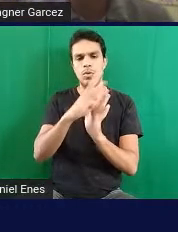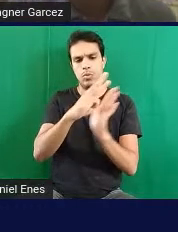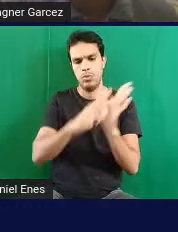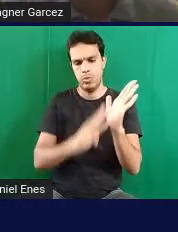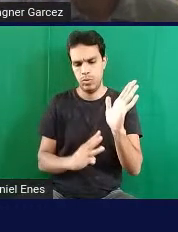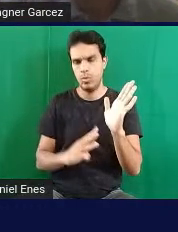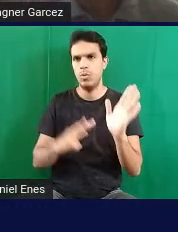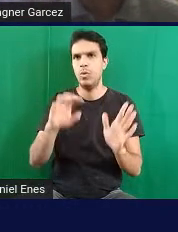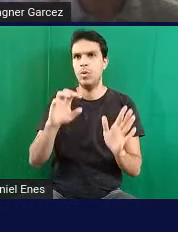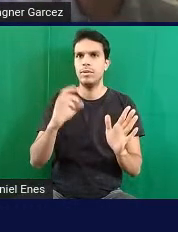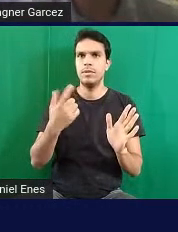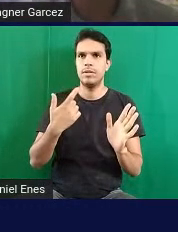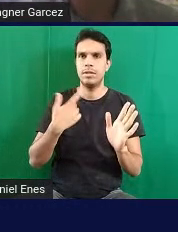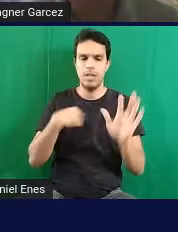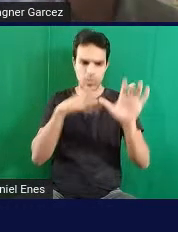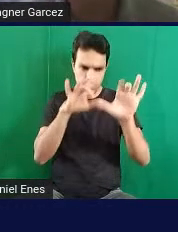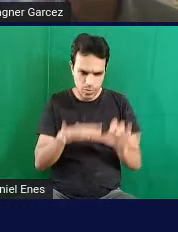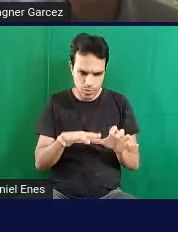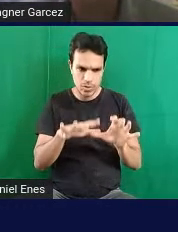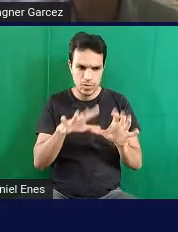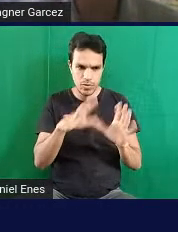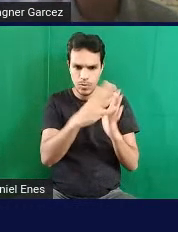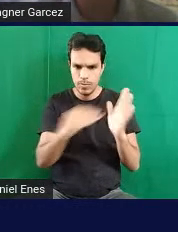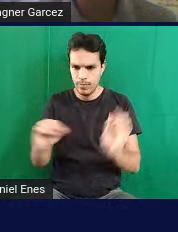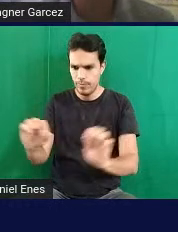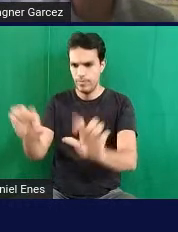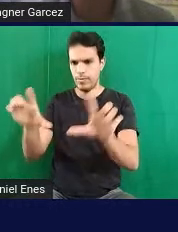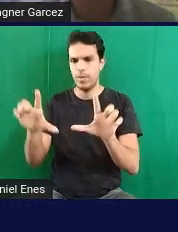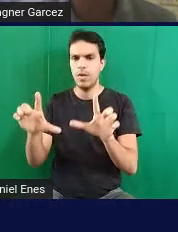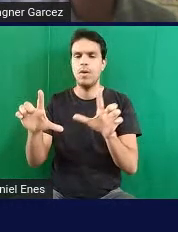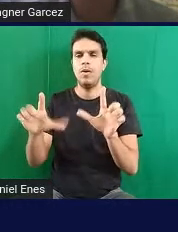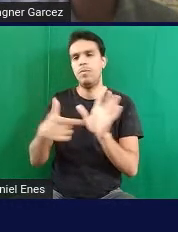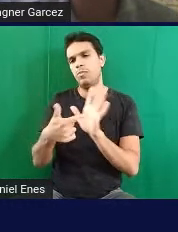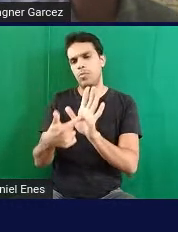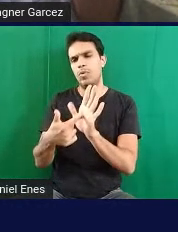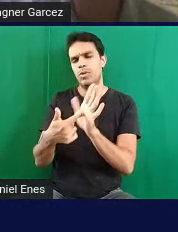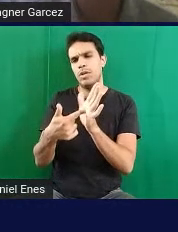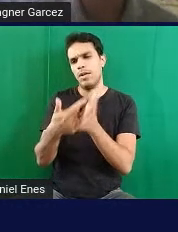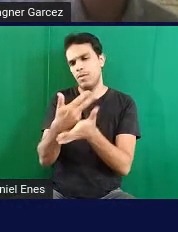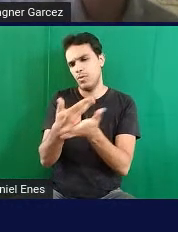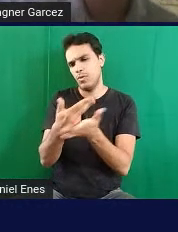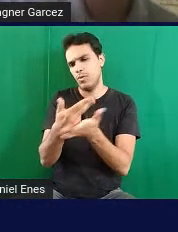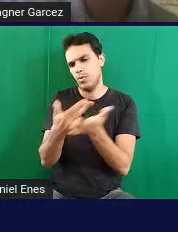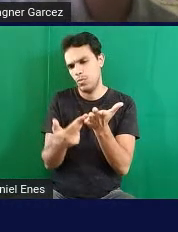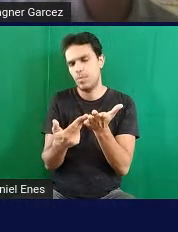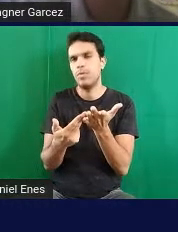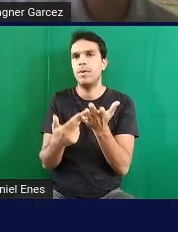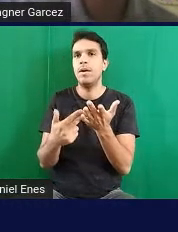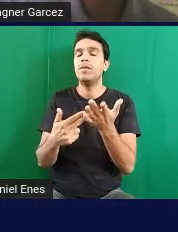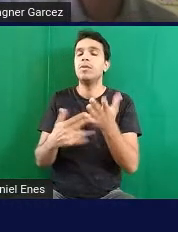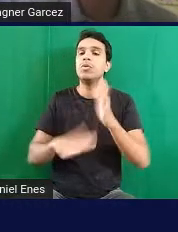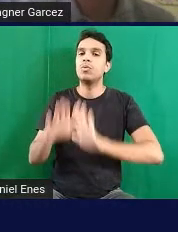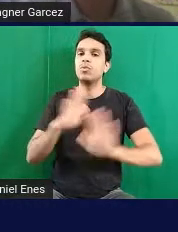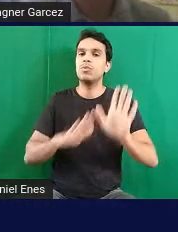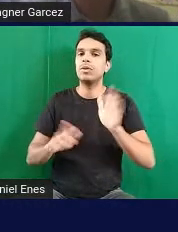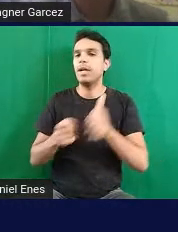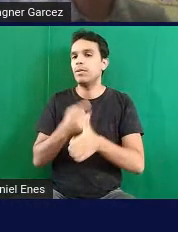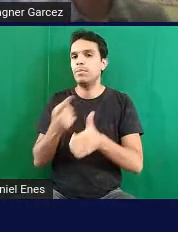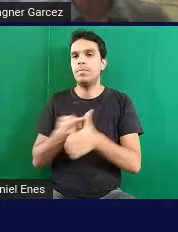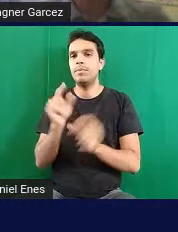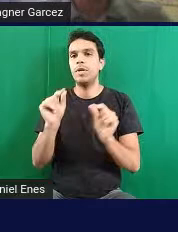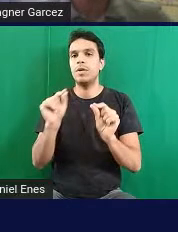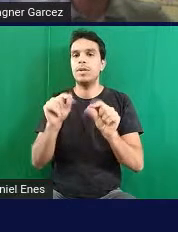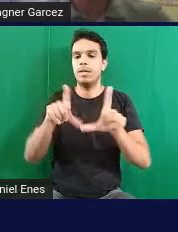printei, mostrando mais ou menos algumas coisas. O primeiro cuidado é com a fonte. A gente tem que pensar